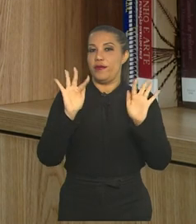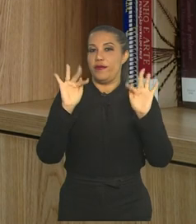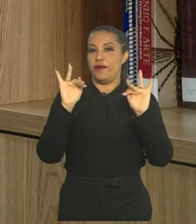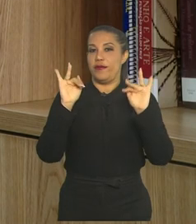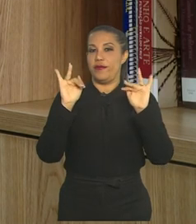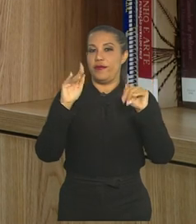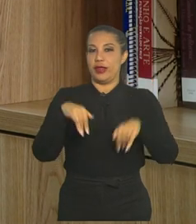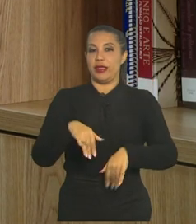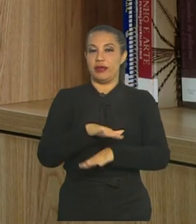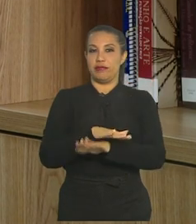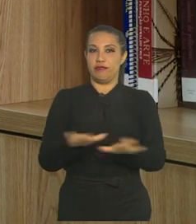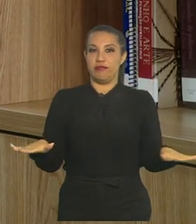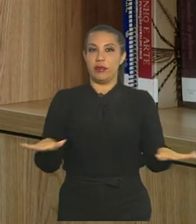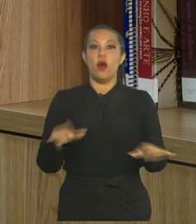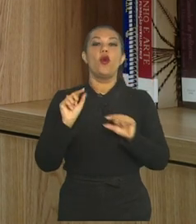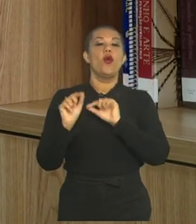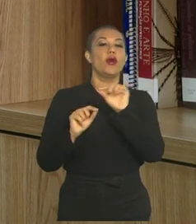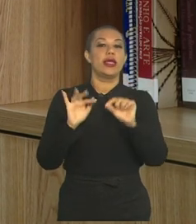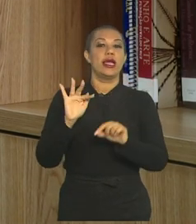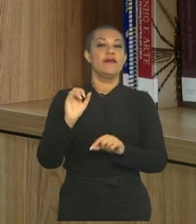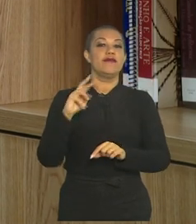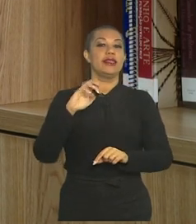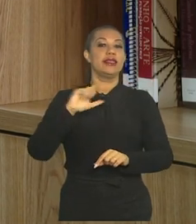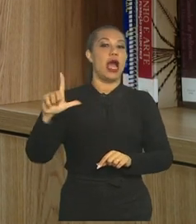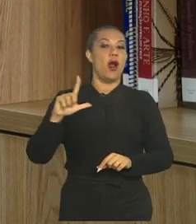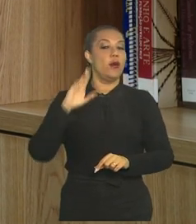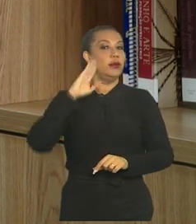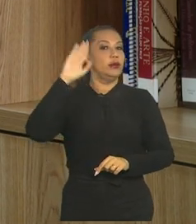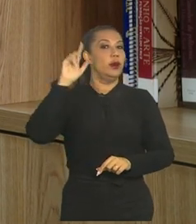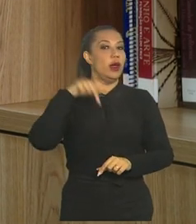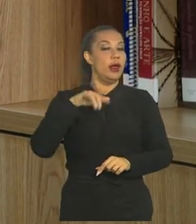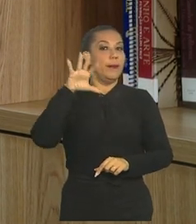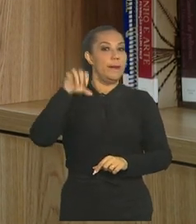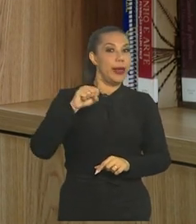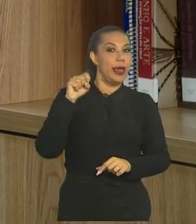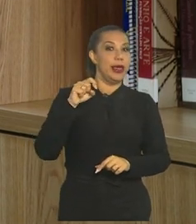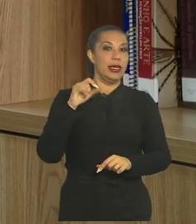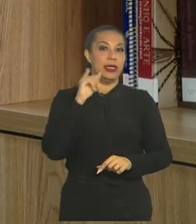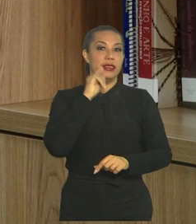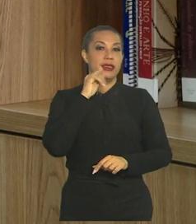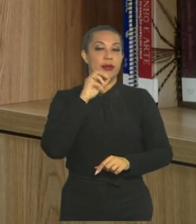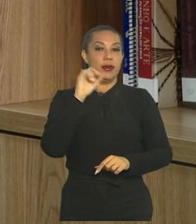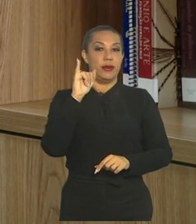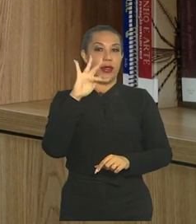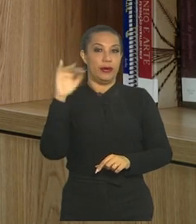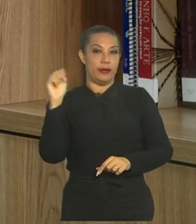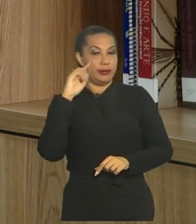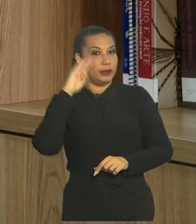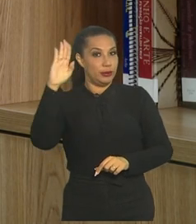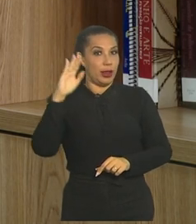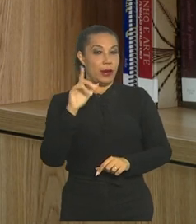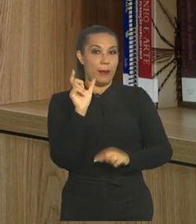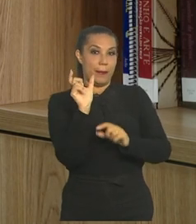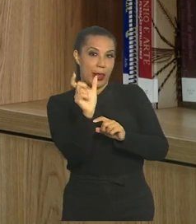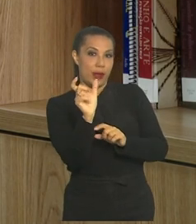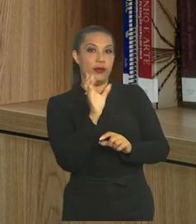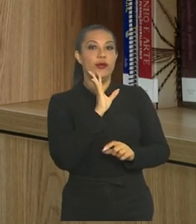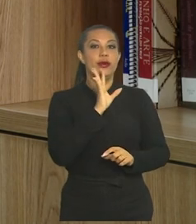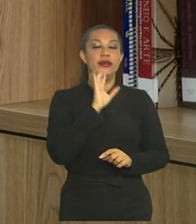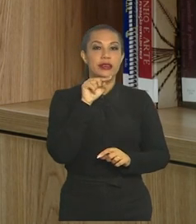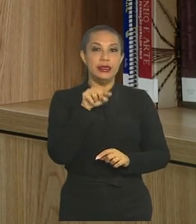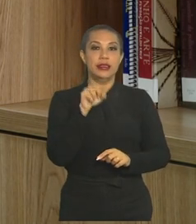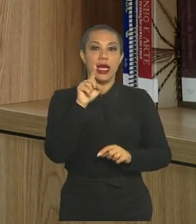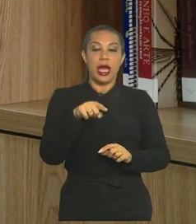Processamento final é quando você pega o IFA, que a palavra é mais conhecida, que é